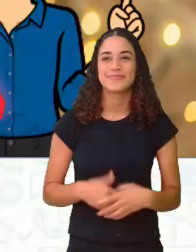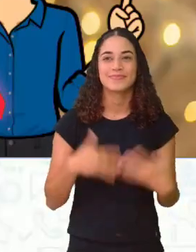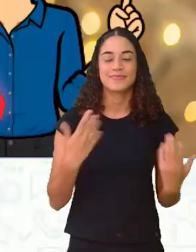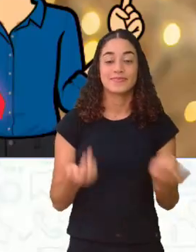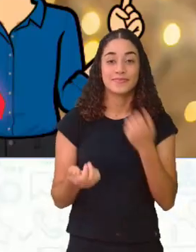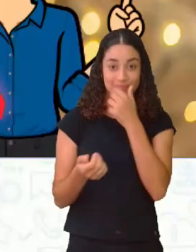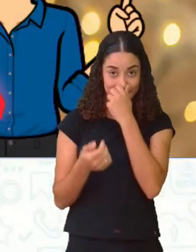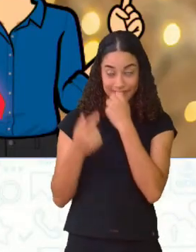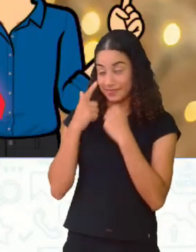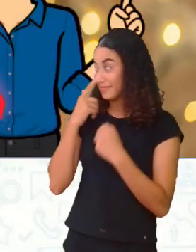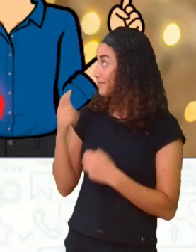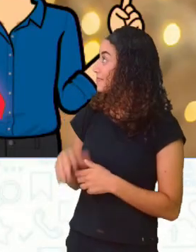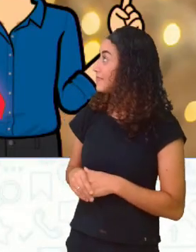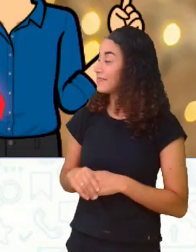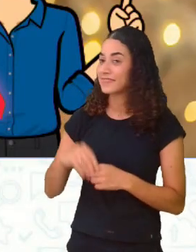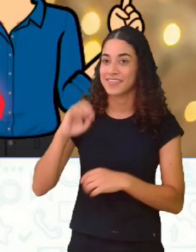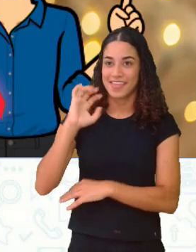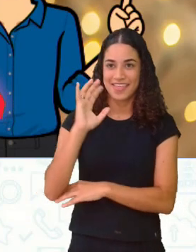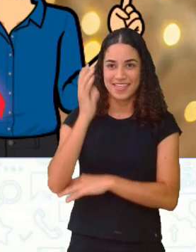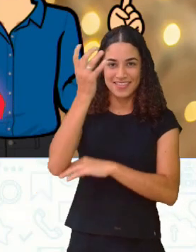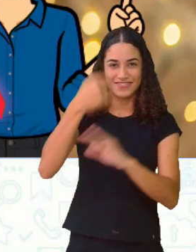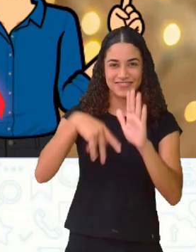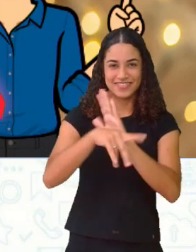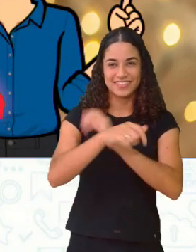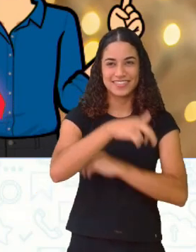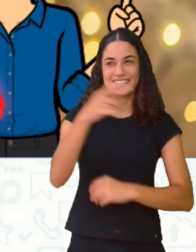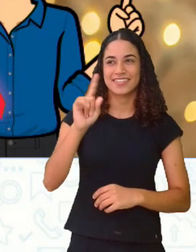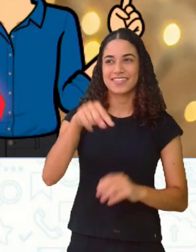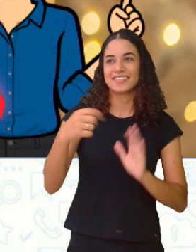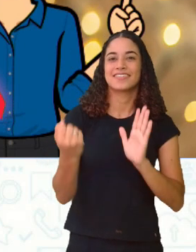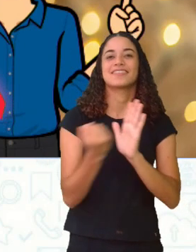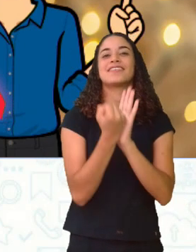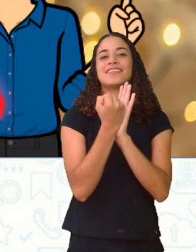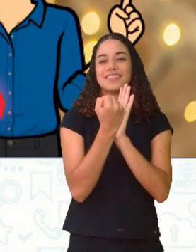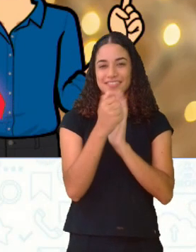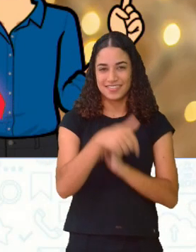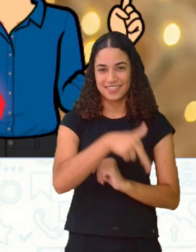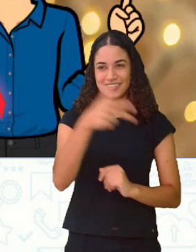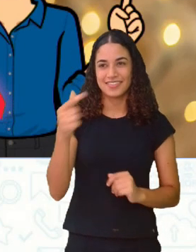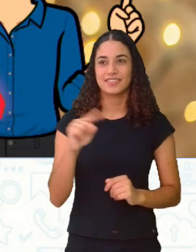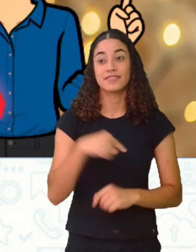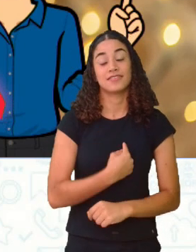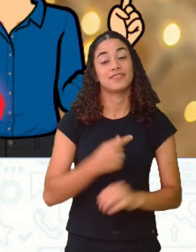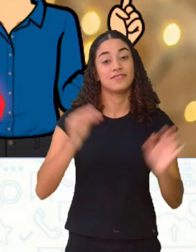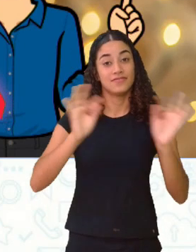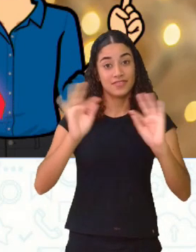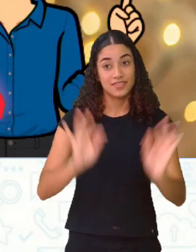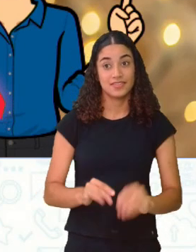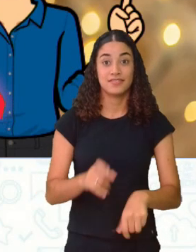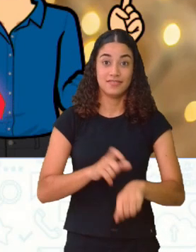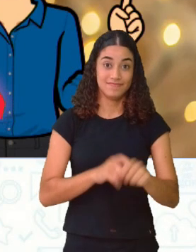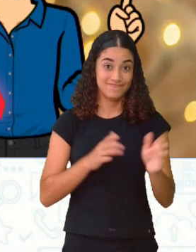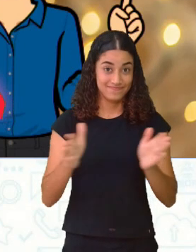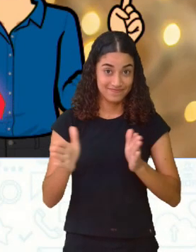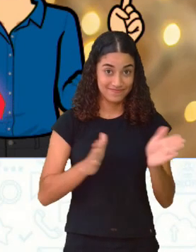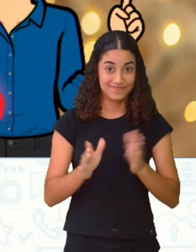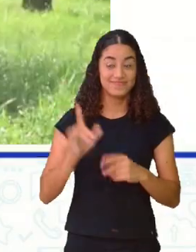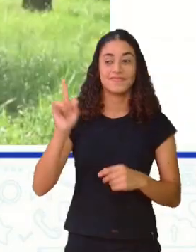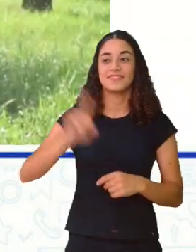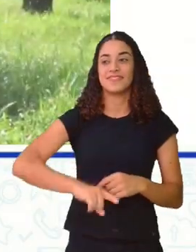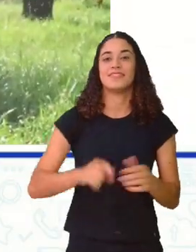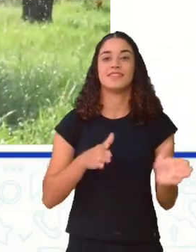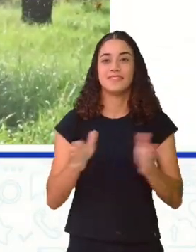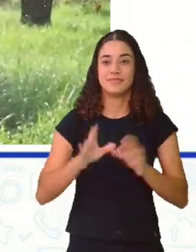Então, tá aí, né? Olha, a árvore de Natal, um dos símbolos de Natal. A gente fica muito feliz nessa época. É uma época muito